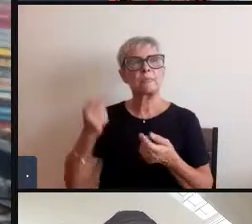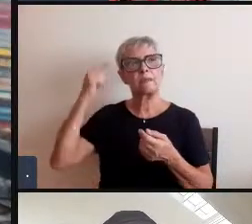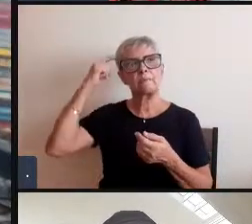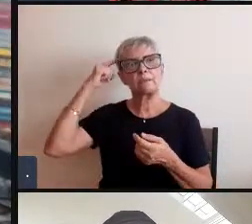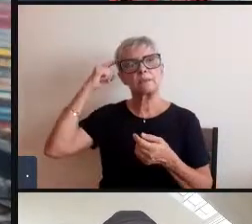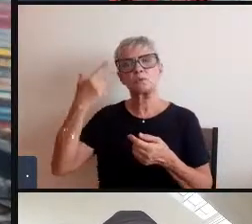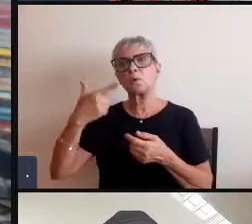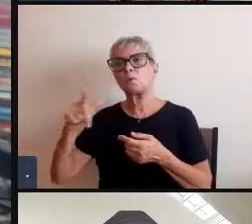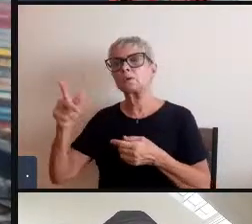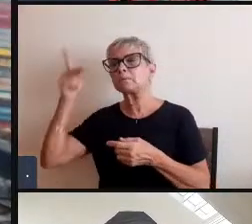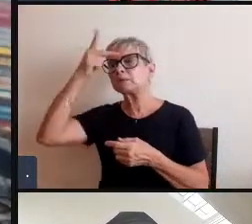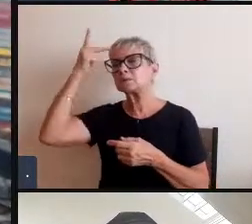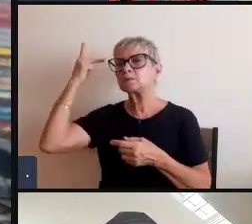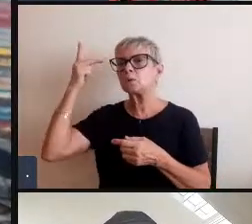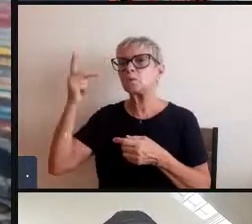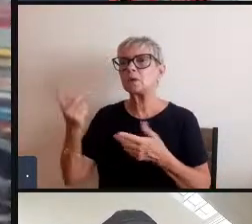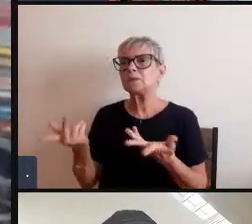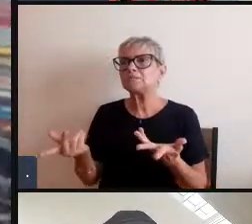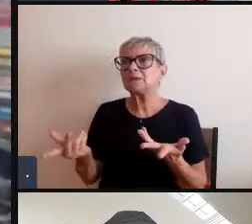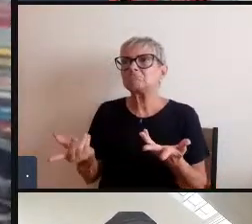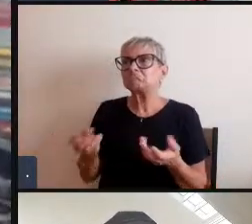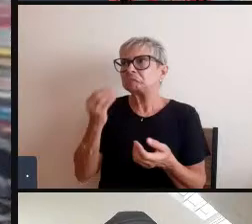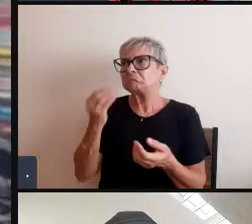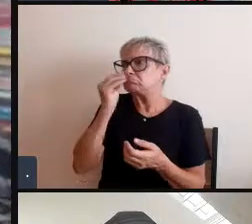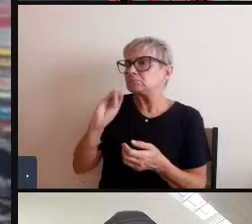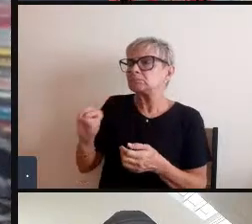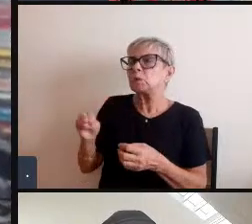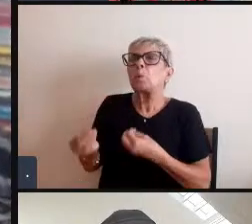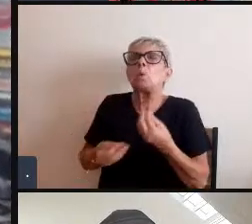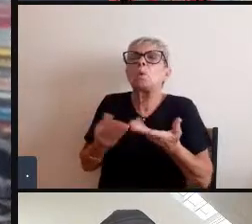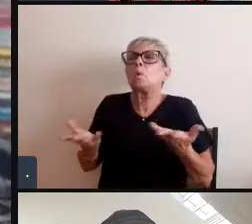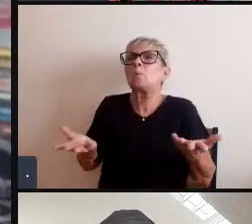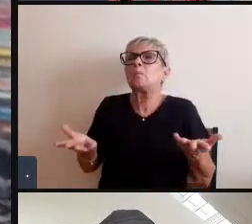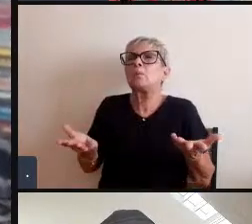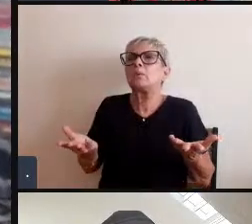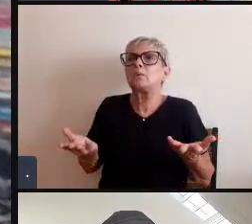ele vai deixar isso para lado quer dizer